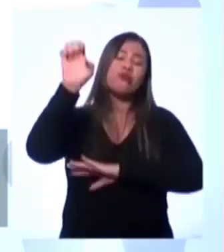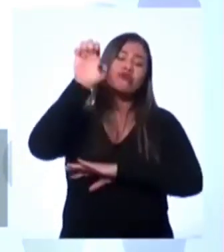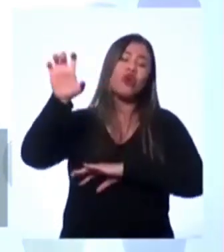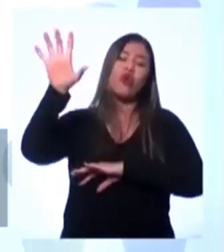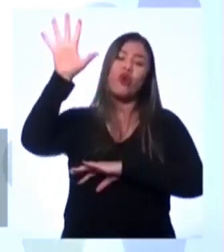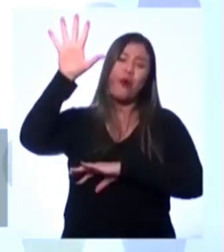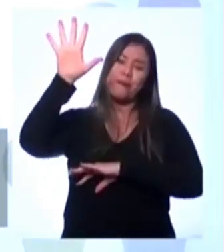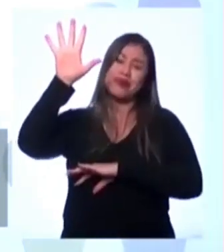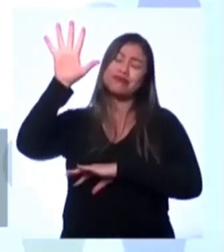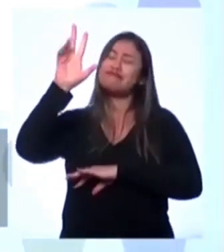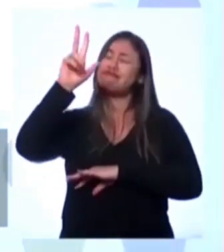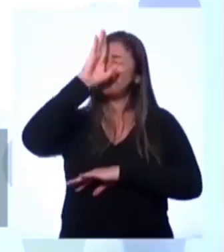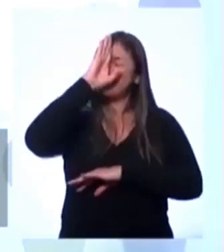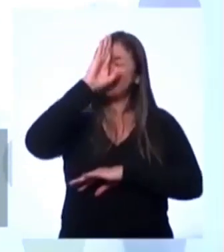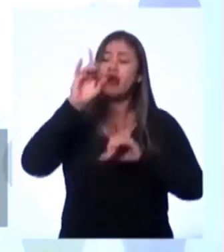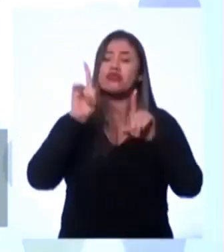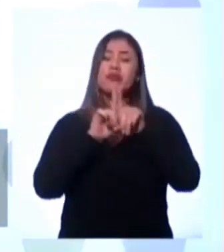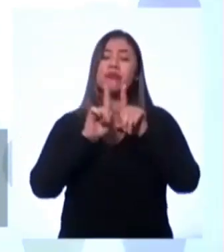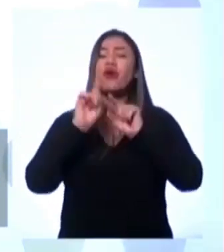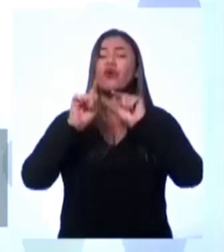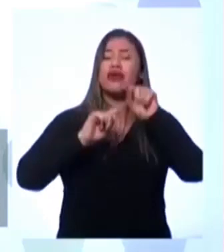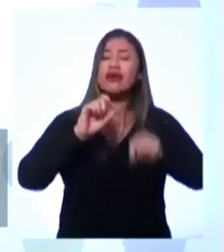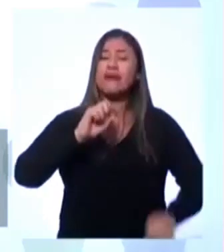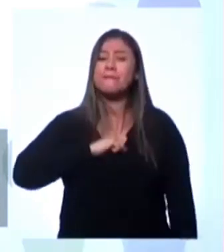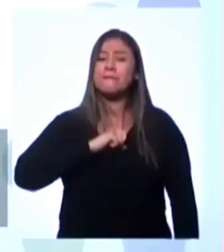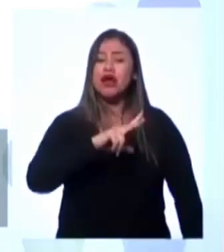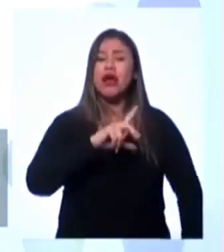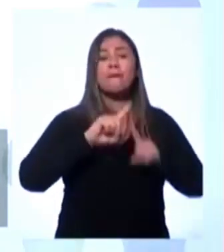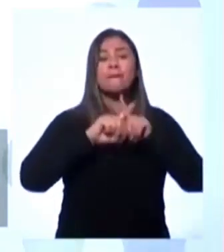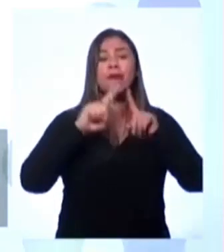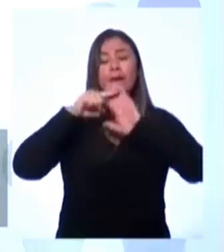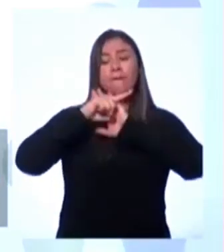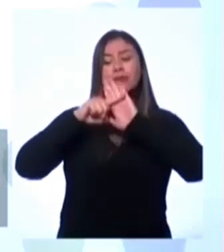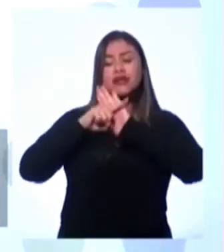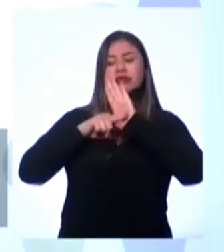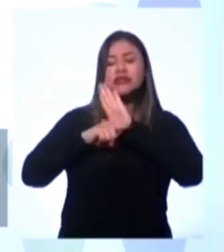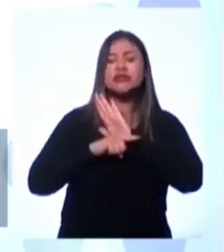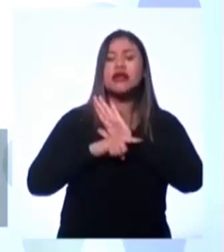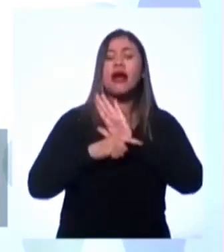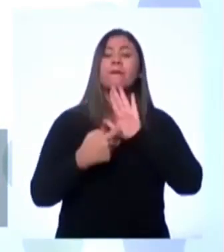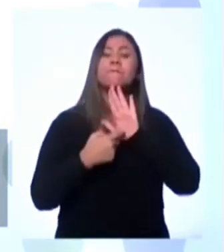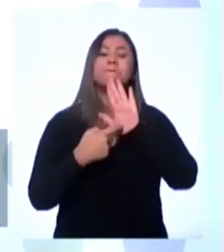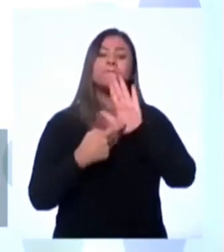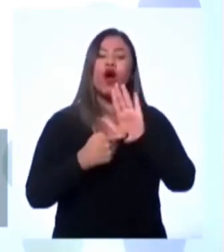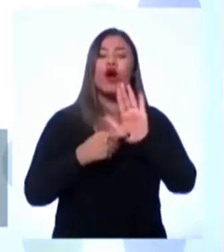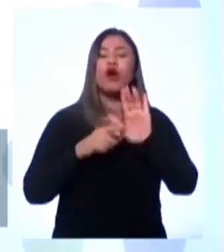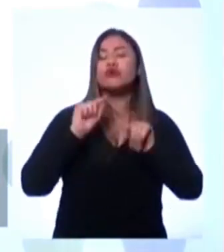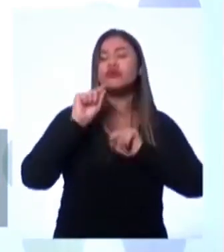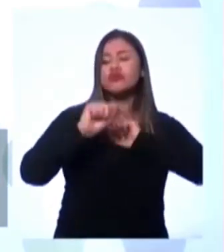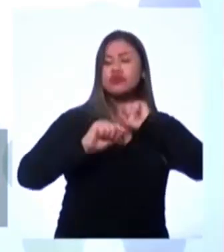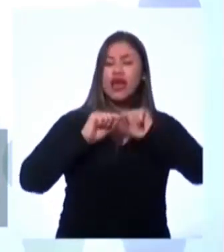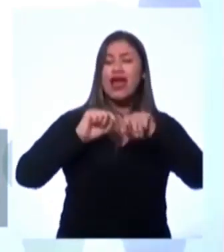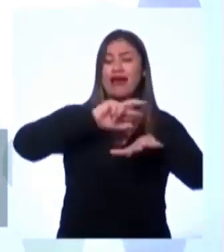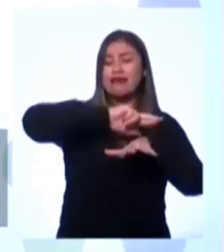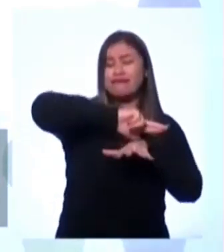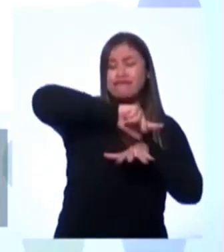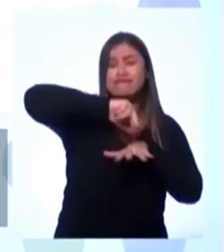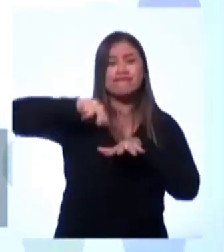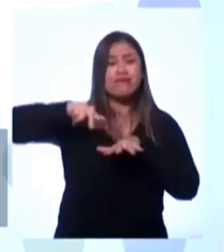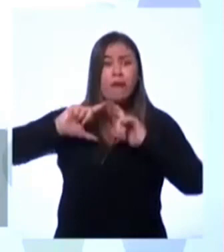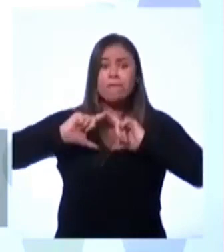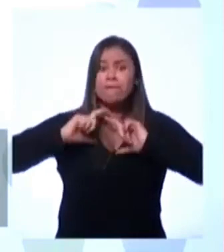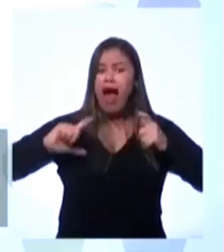principalmente dos portugueses. Mas as pesquisas históricas, elas mostram, como nós falamos aqui, a grande diversidade